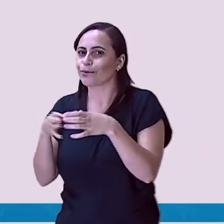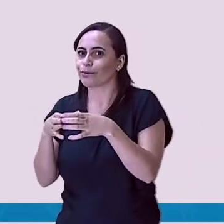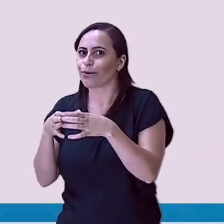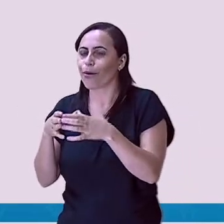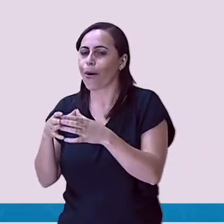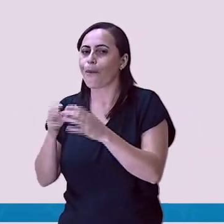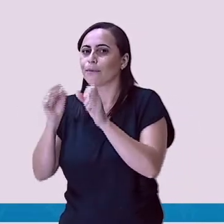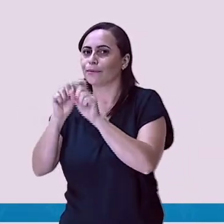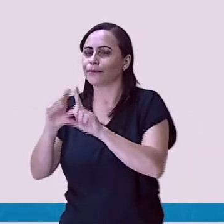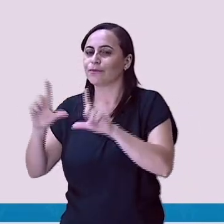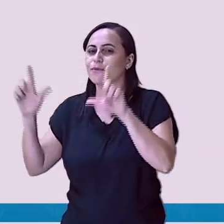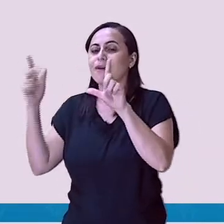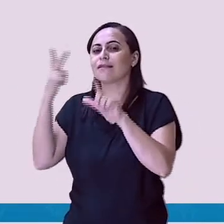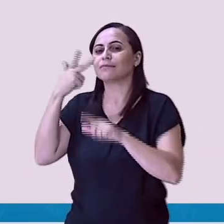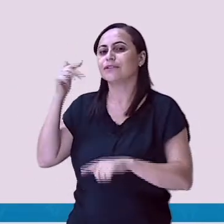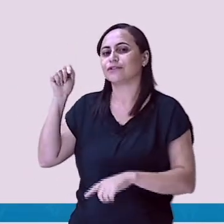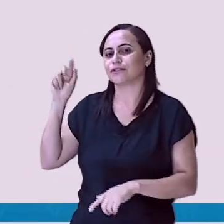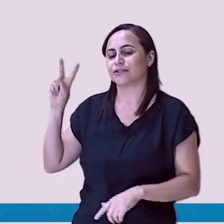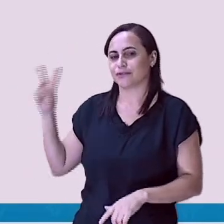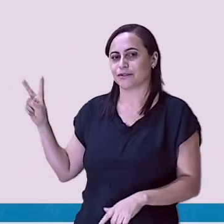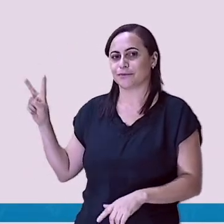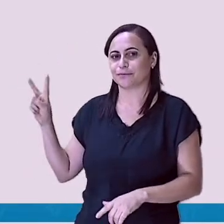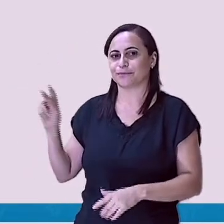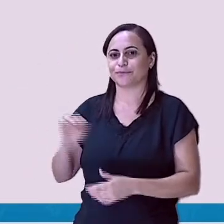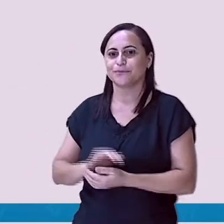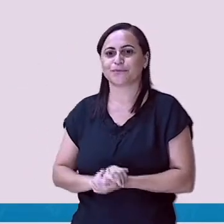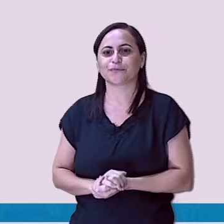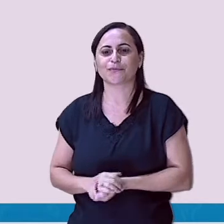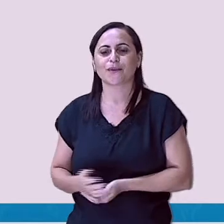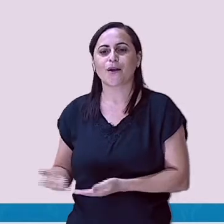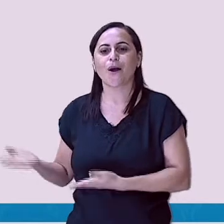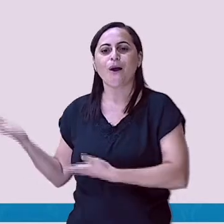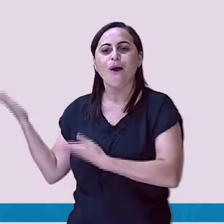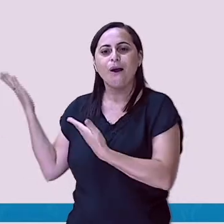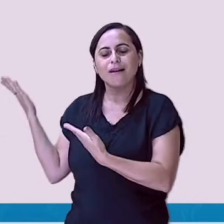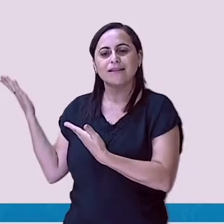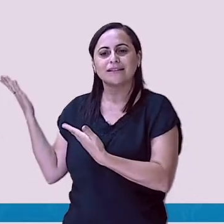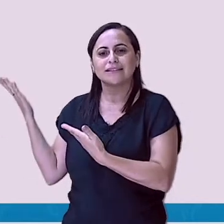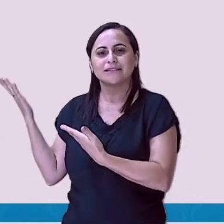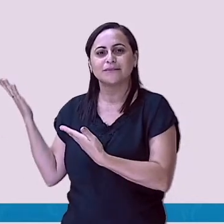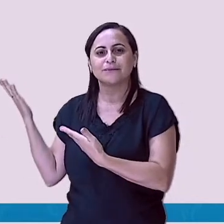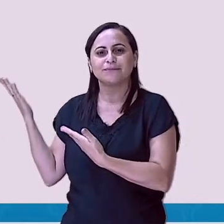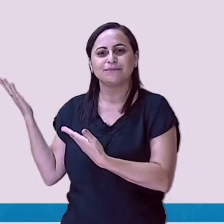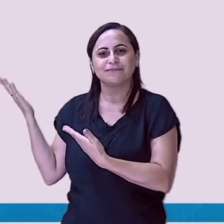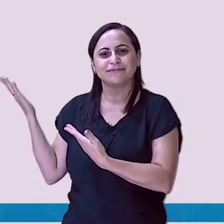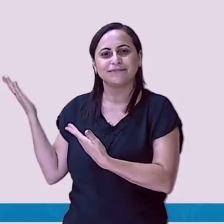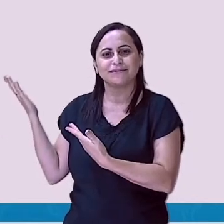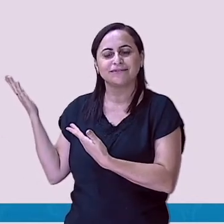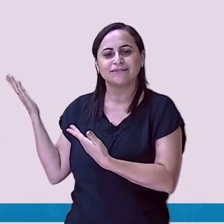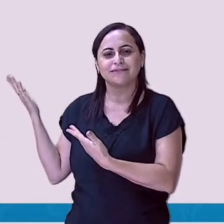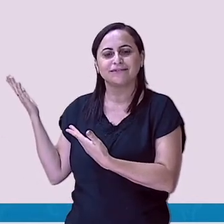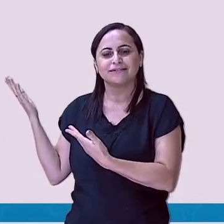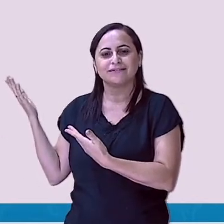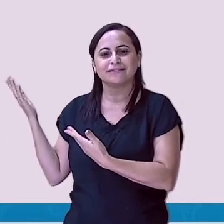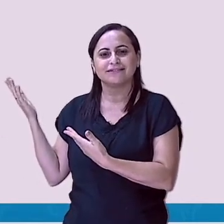da pré-escola. Ó, eu vou falar o nome de cada uma. Tem a professora Rosângela. Peraí.